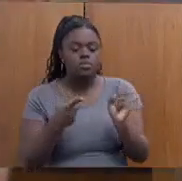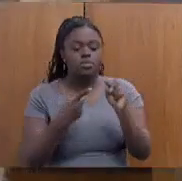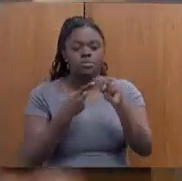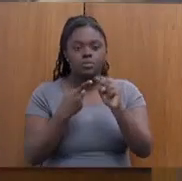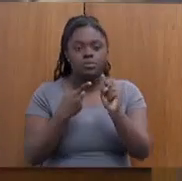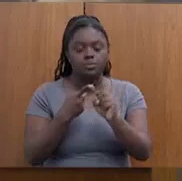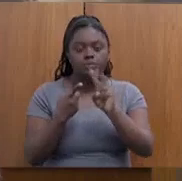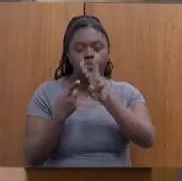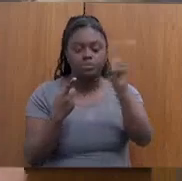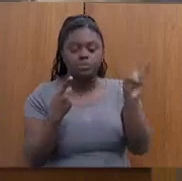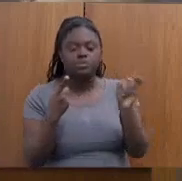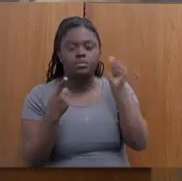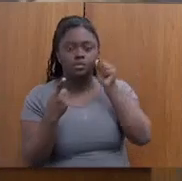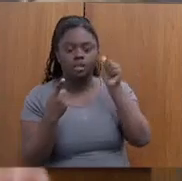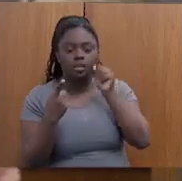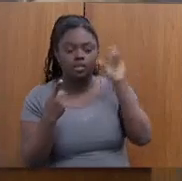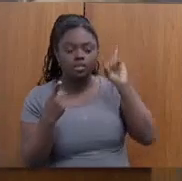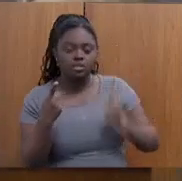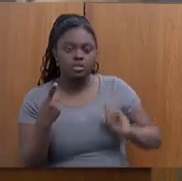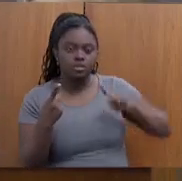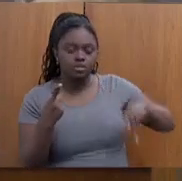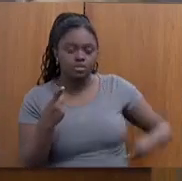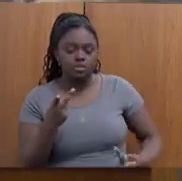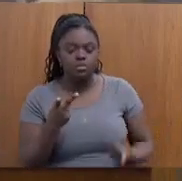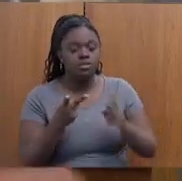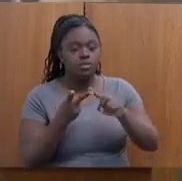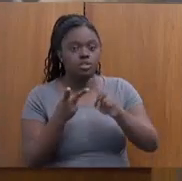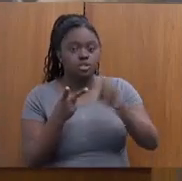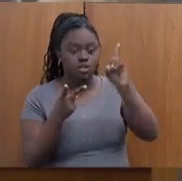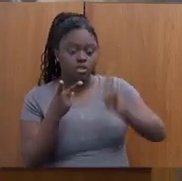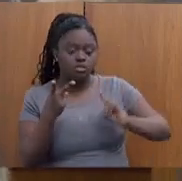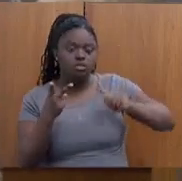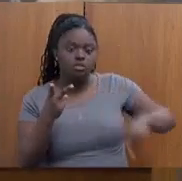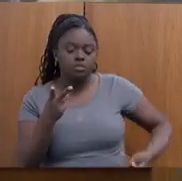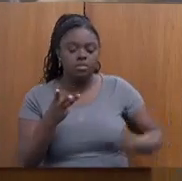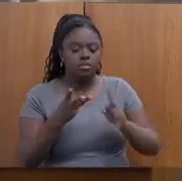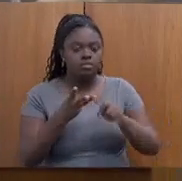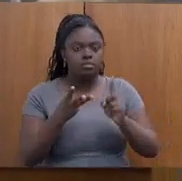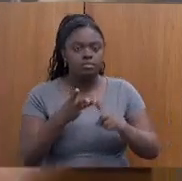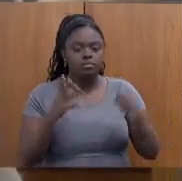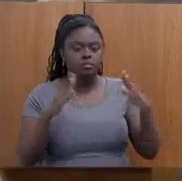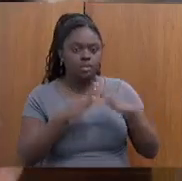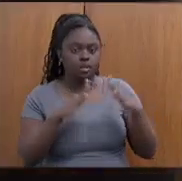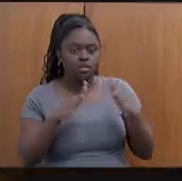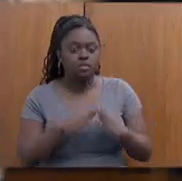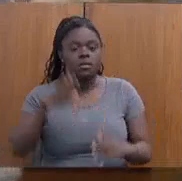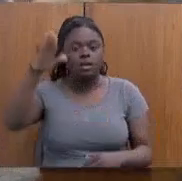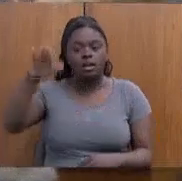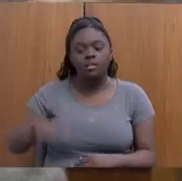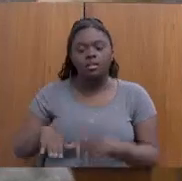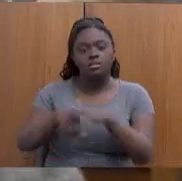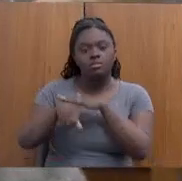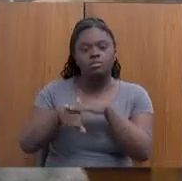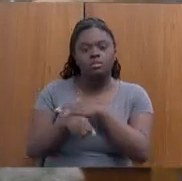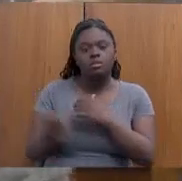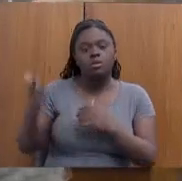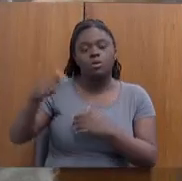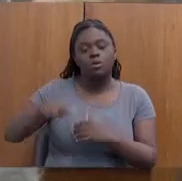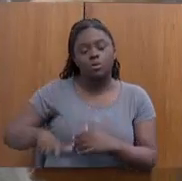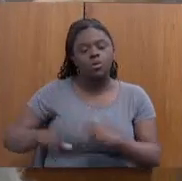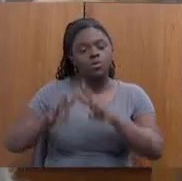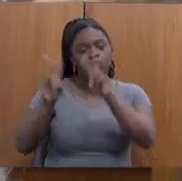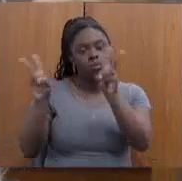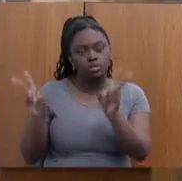assunto das mulheres, direitos humanos e habitação. Na parte da tarde, a gente vai conversar sobre os outros assuntos da CEDES.